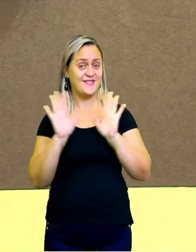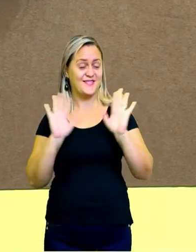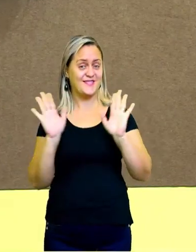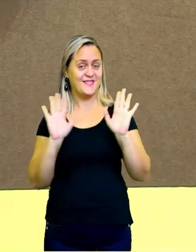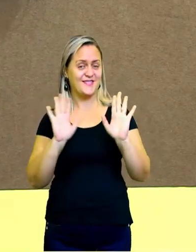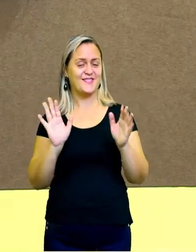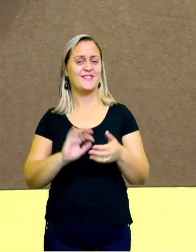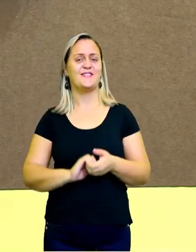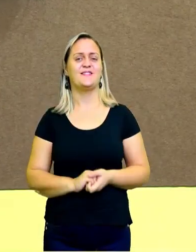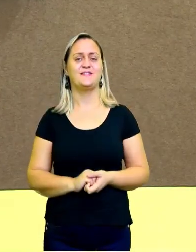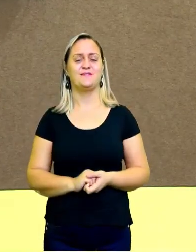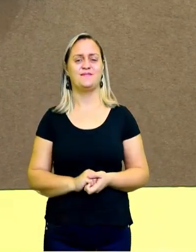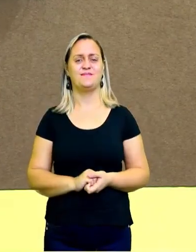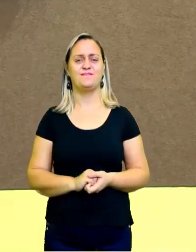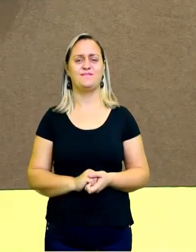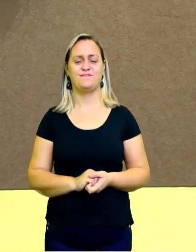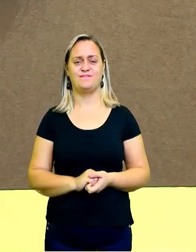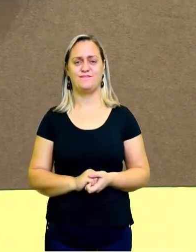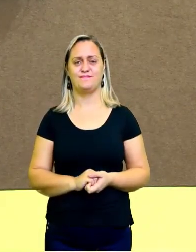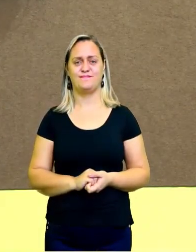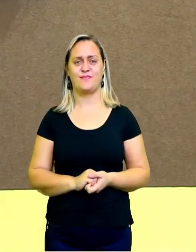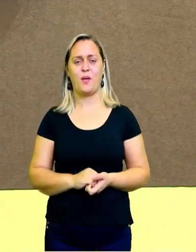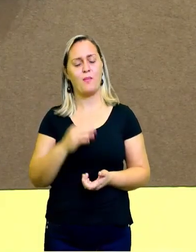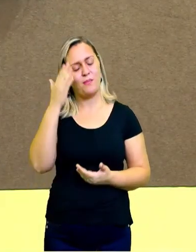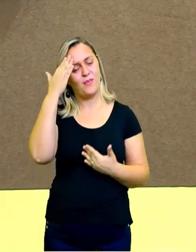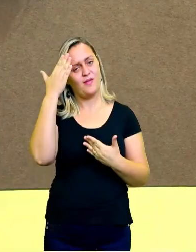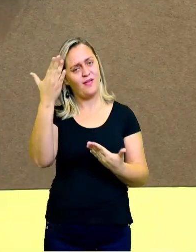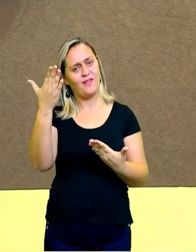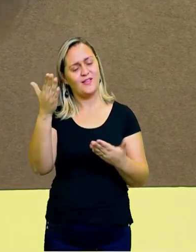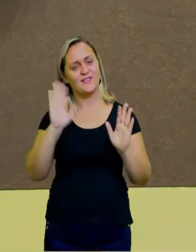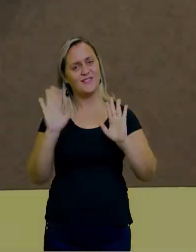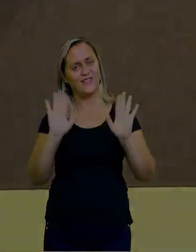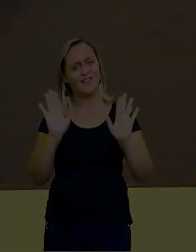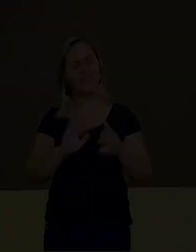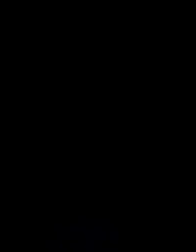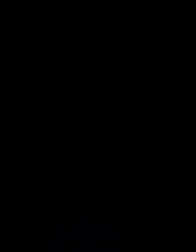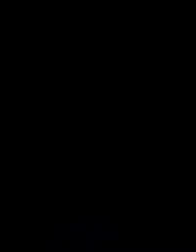aula. Estou aqui te esperando, está certo? Muito obrigado, fique bem. e aí,